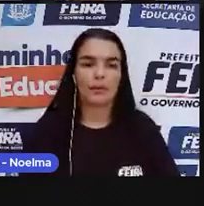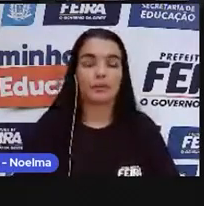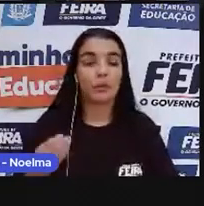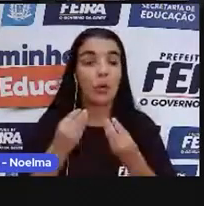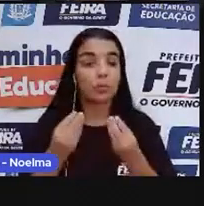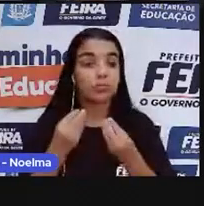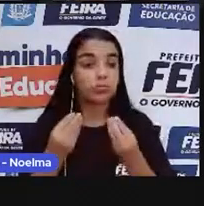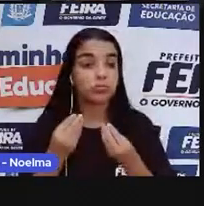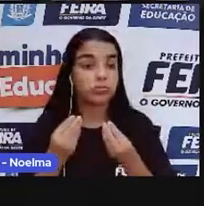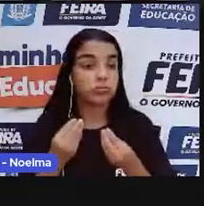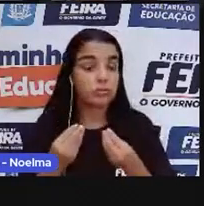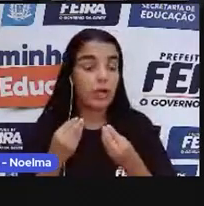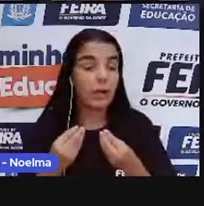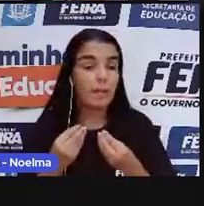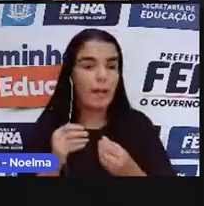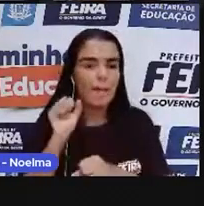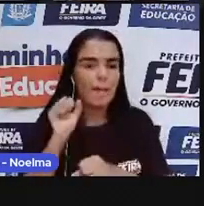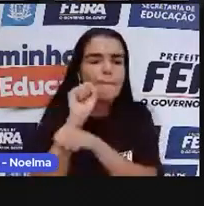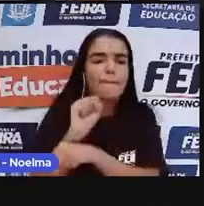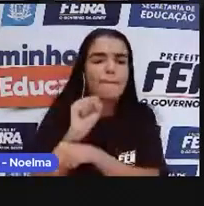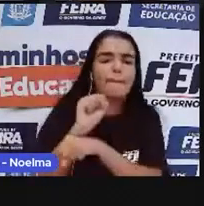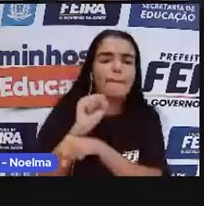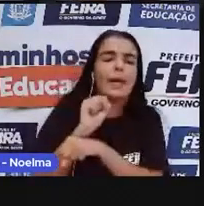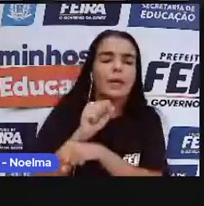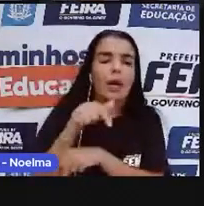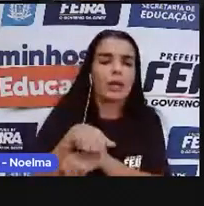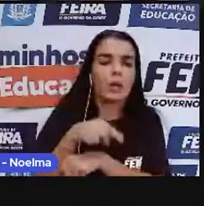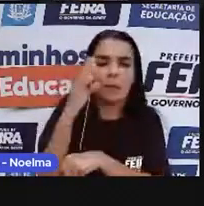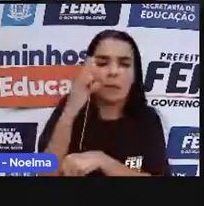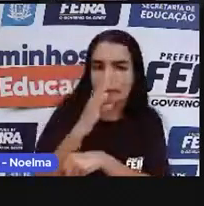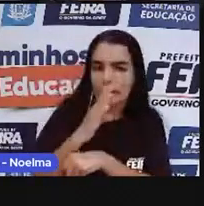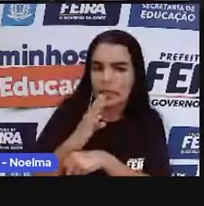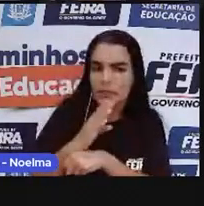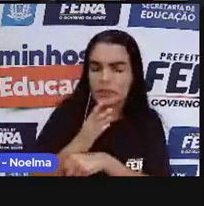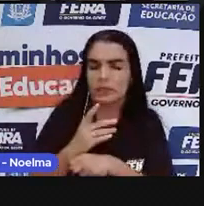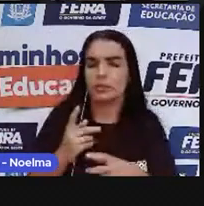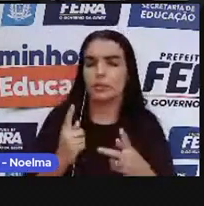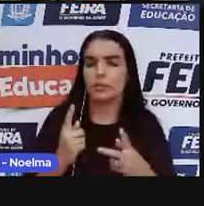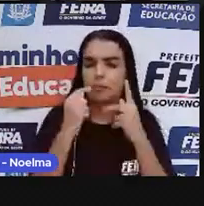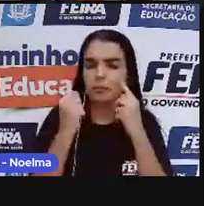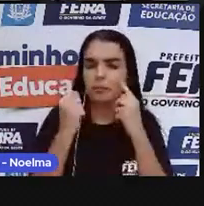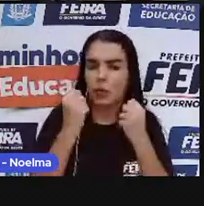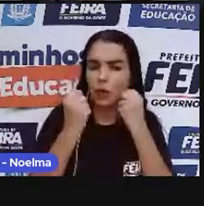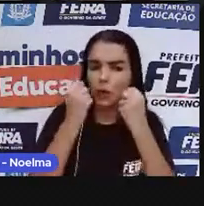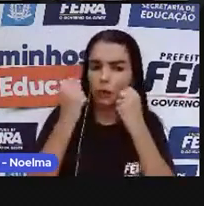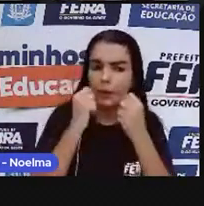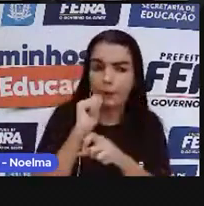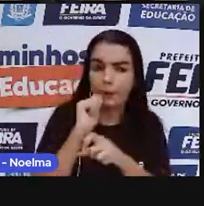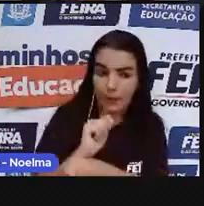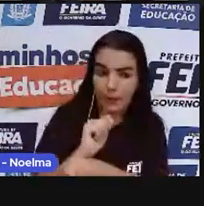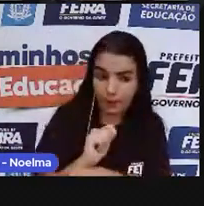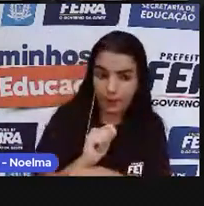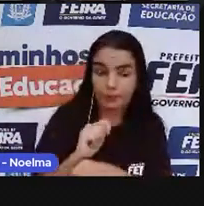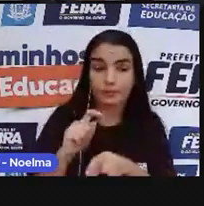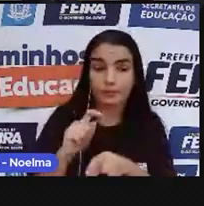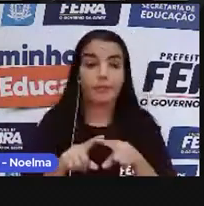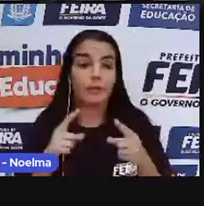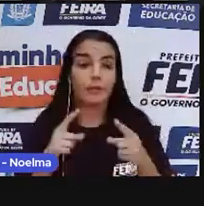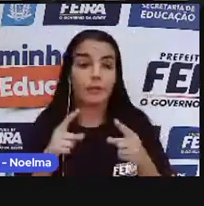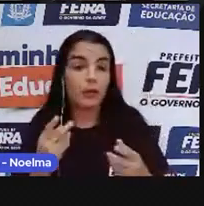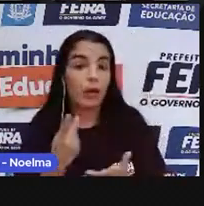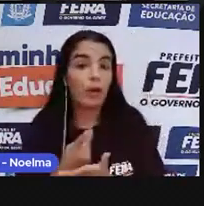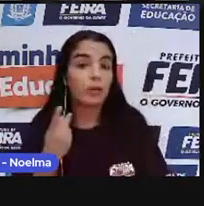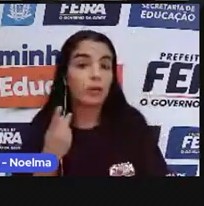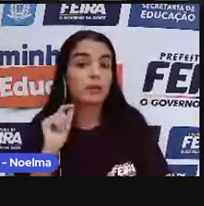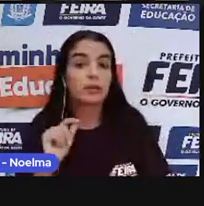consequência da paralisia econômica da colônia, a população passa a procurar novas saídas, novos